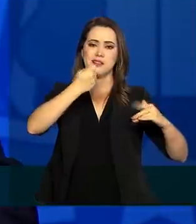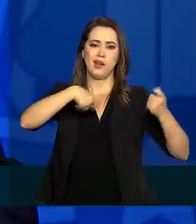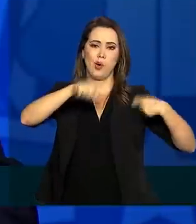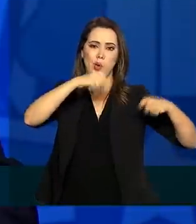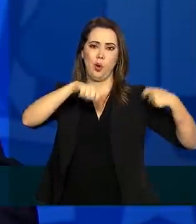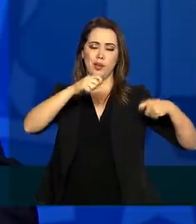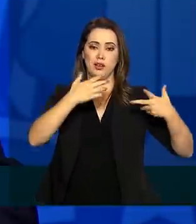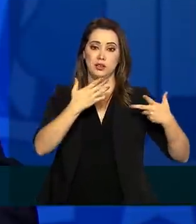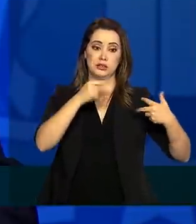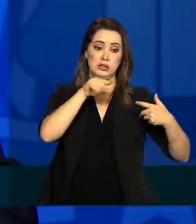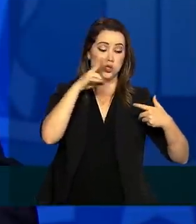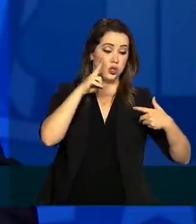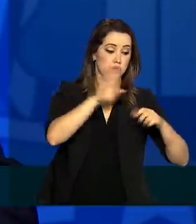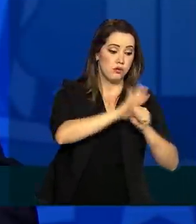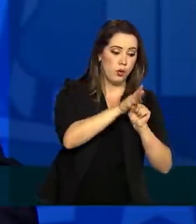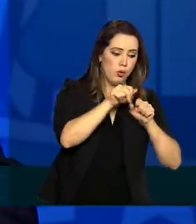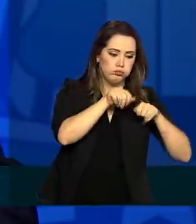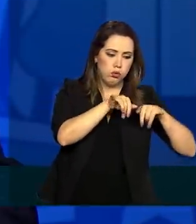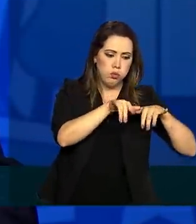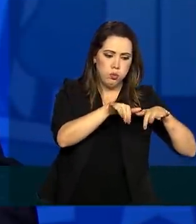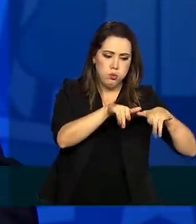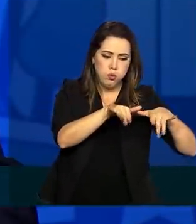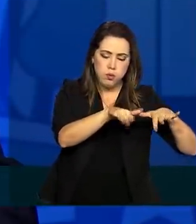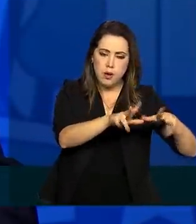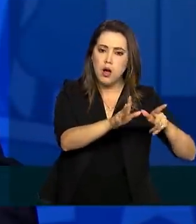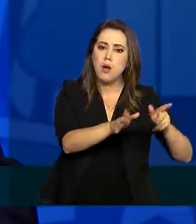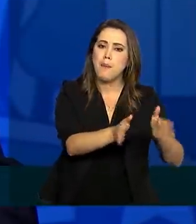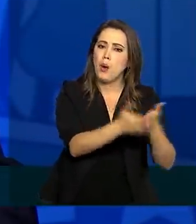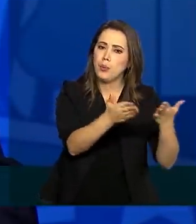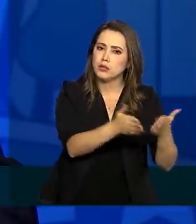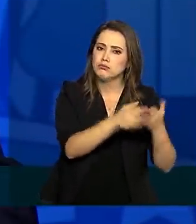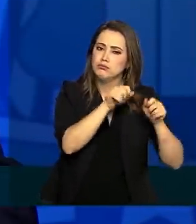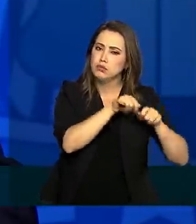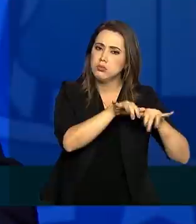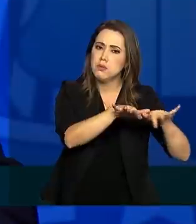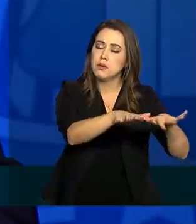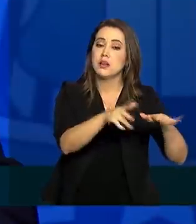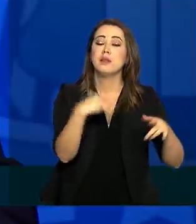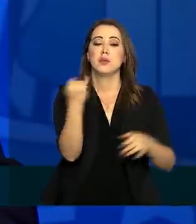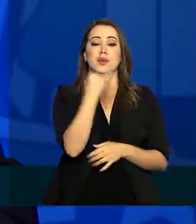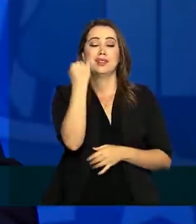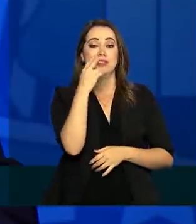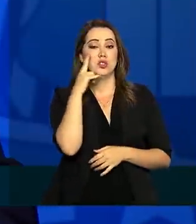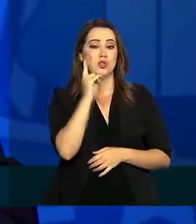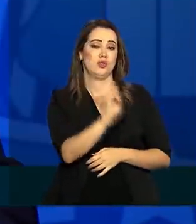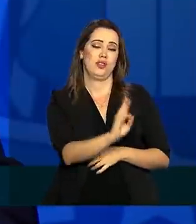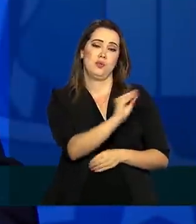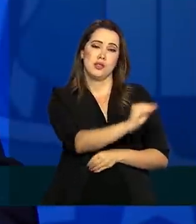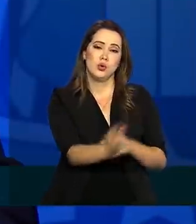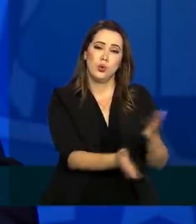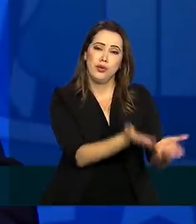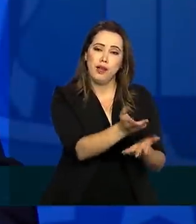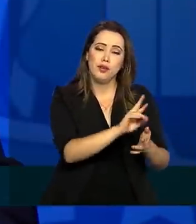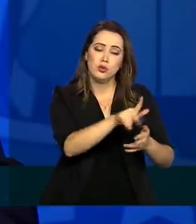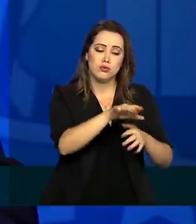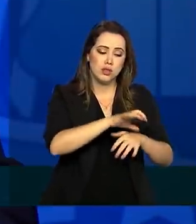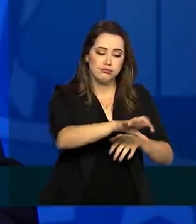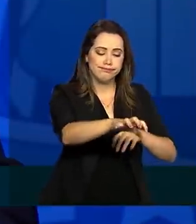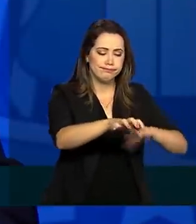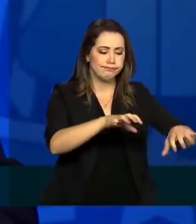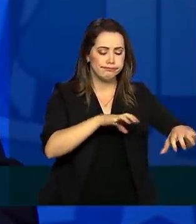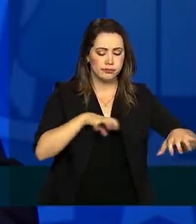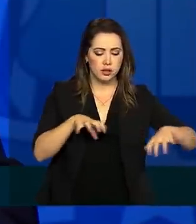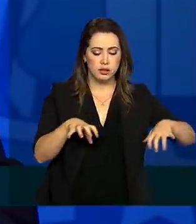mostra o quão importante é oferecer assistência descentralizada, a nossa assistência nas unidades básicas de